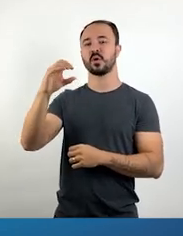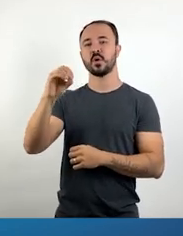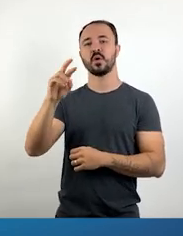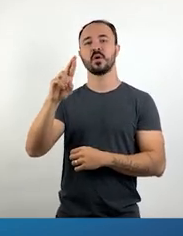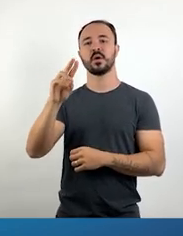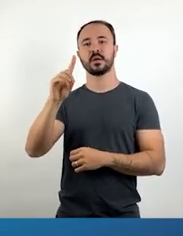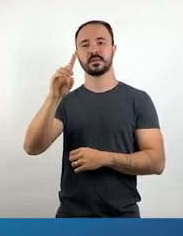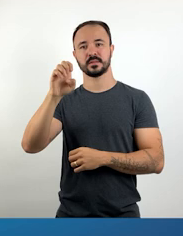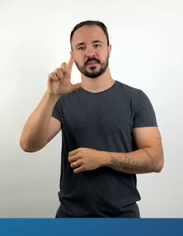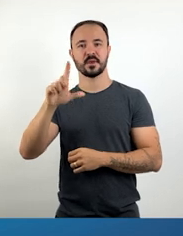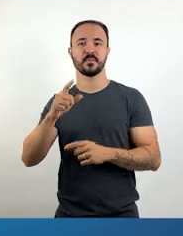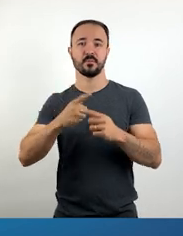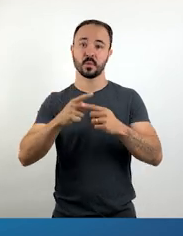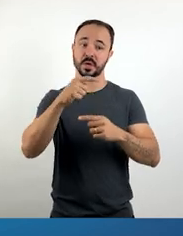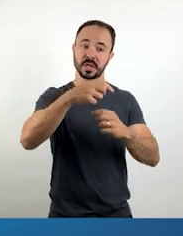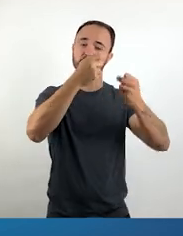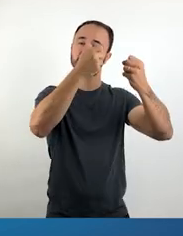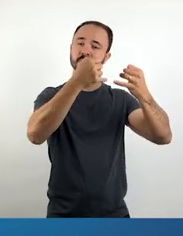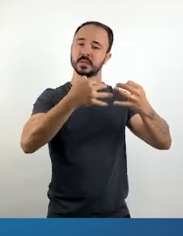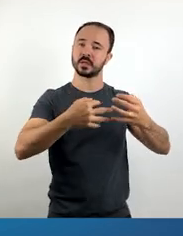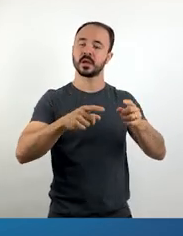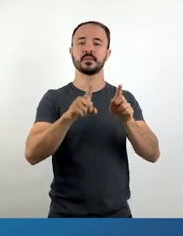sertanejo e do trabalho com a terra.